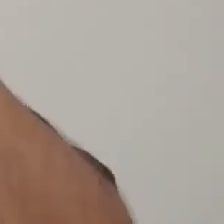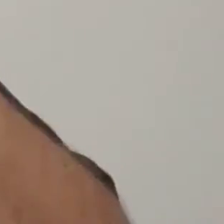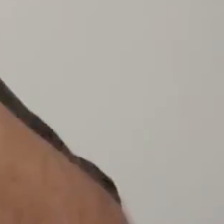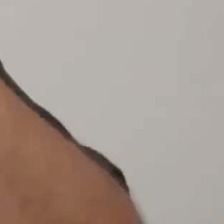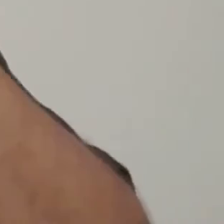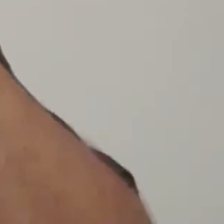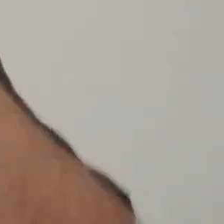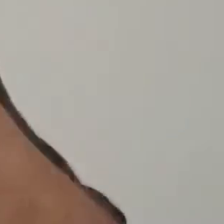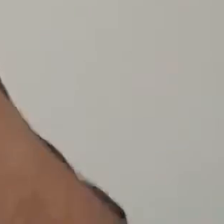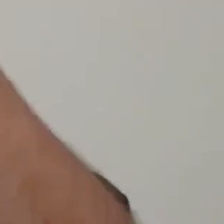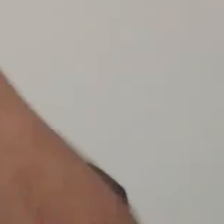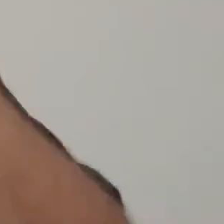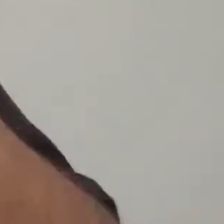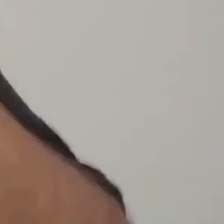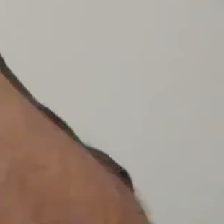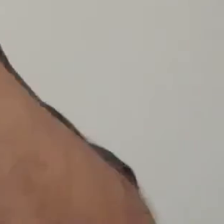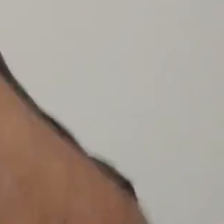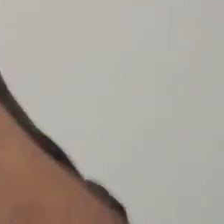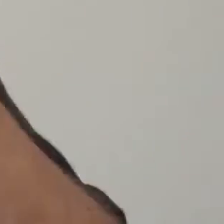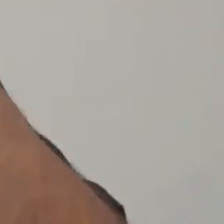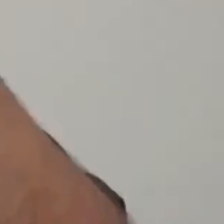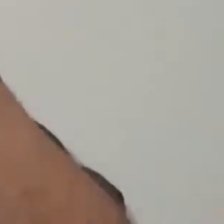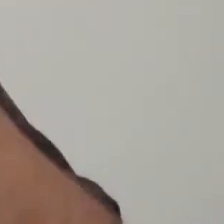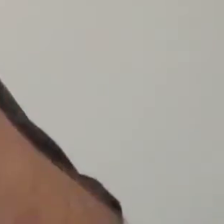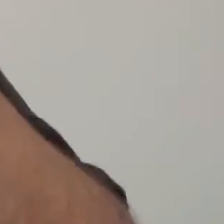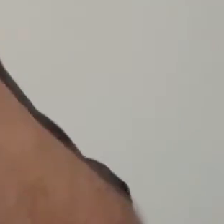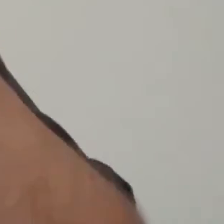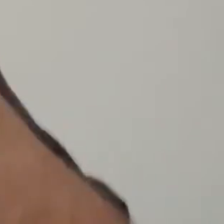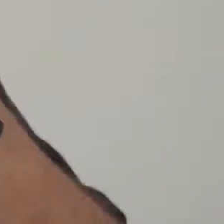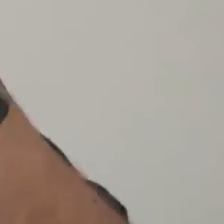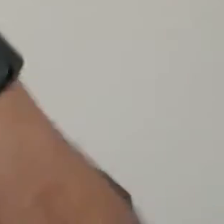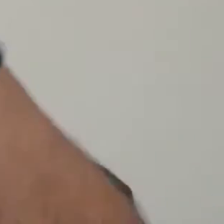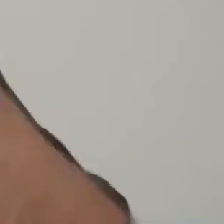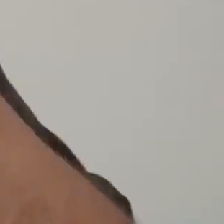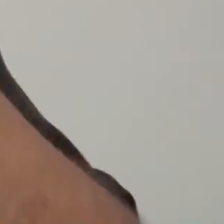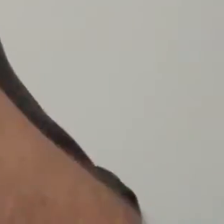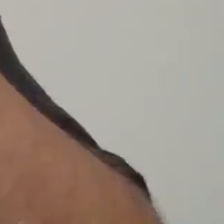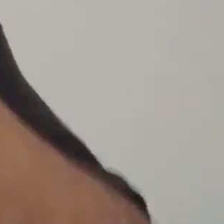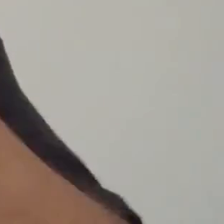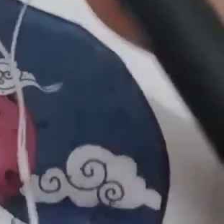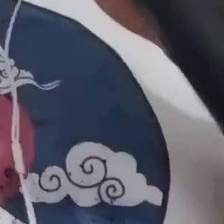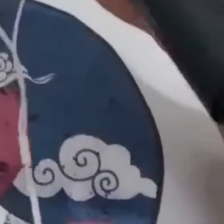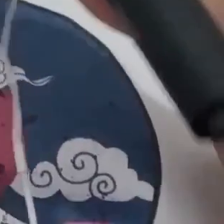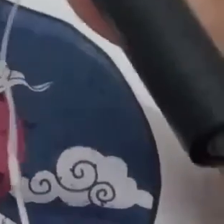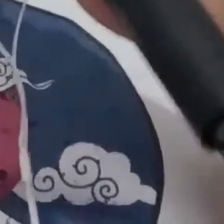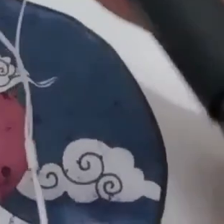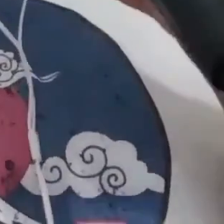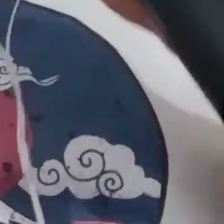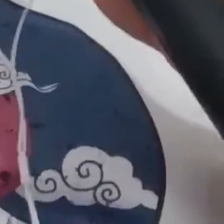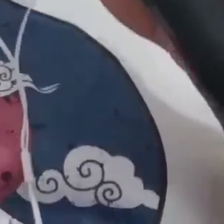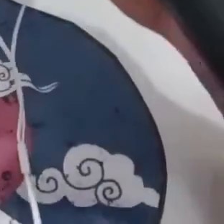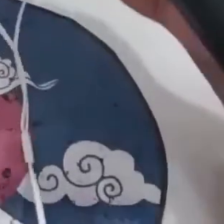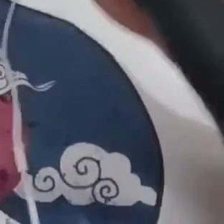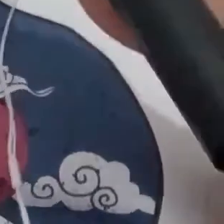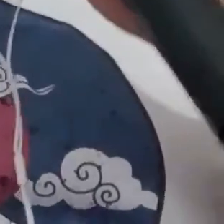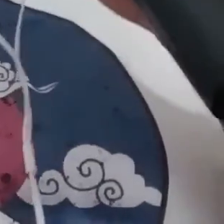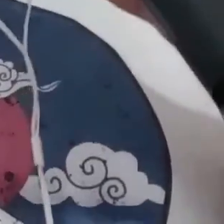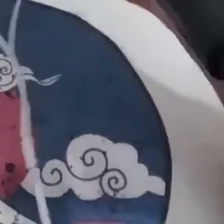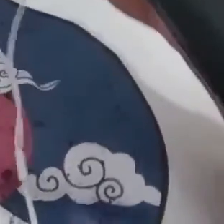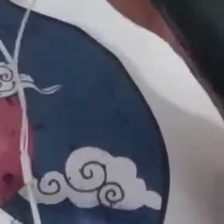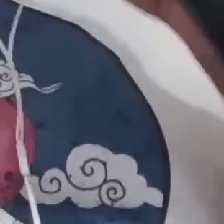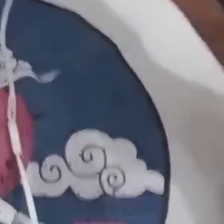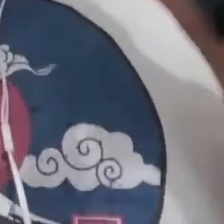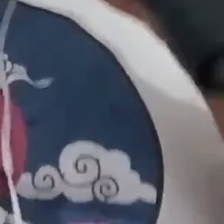Desde que você chegou, o mundo tem mais cor. Eu vi a alegria voltar, forte como um furacão, quente